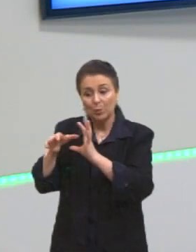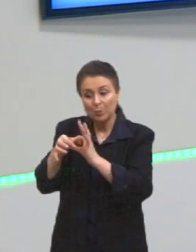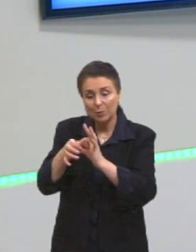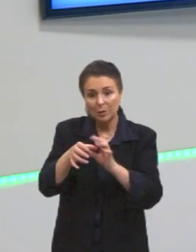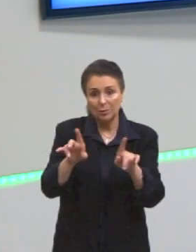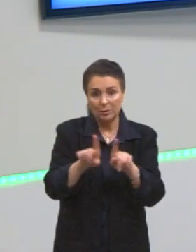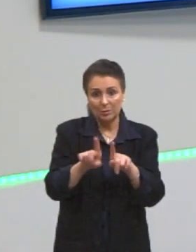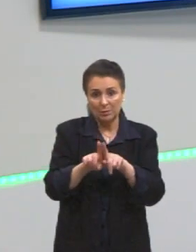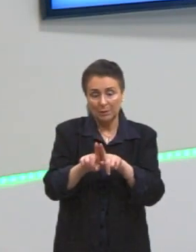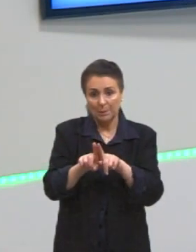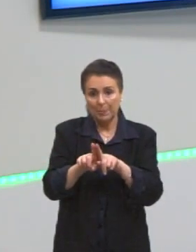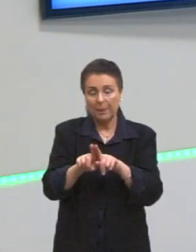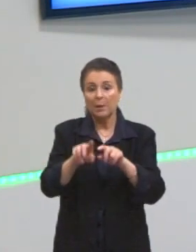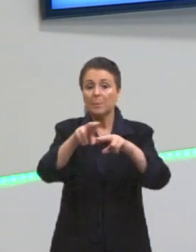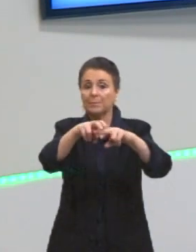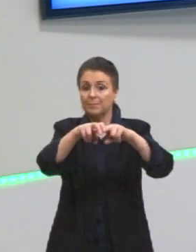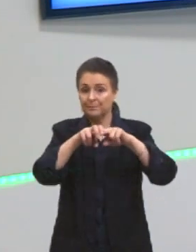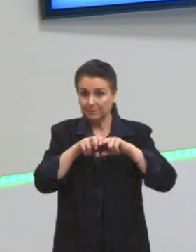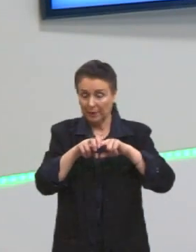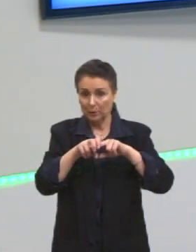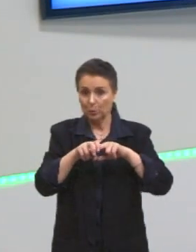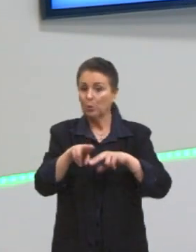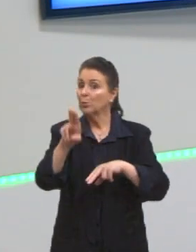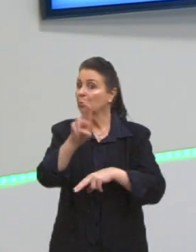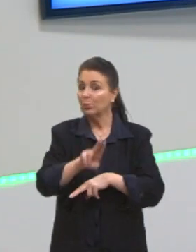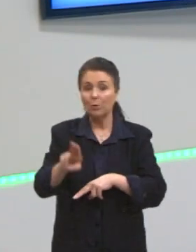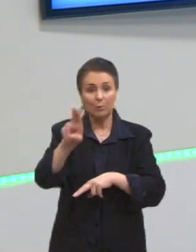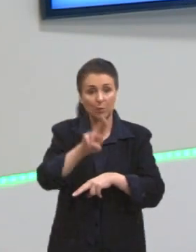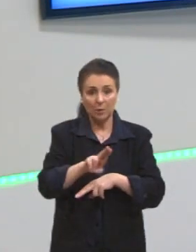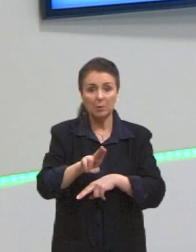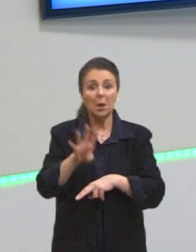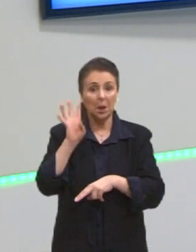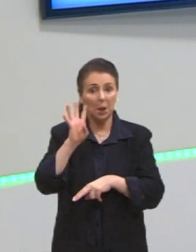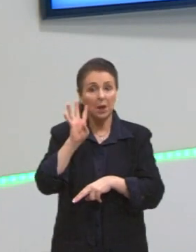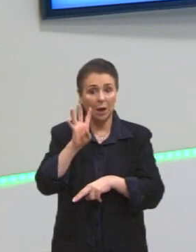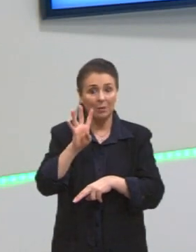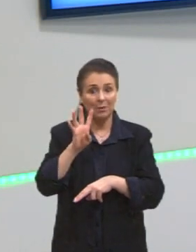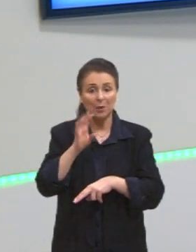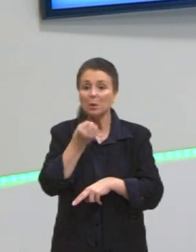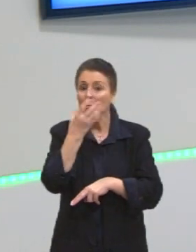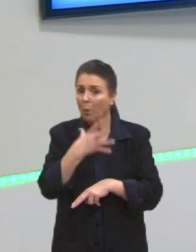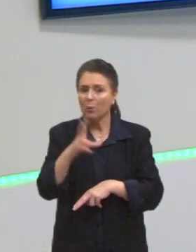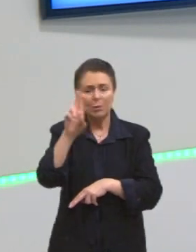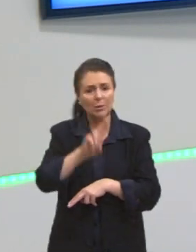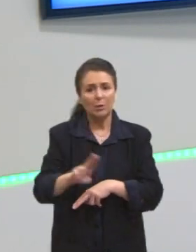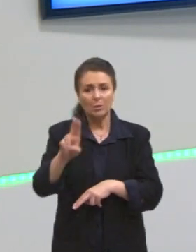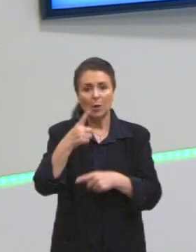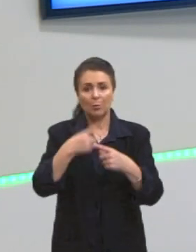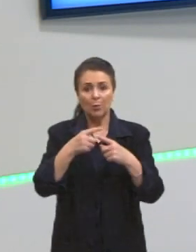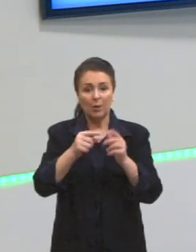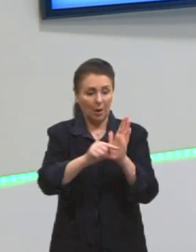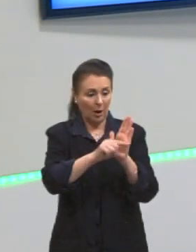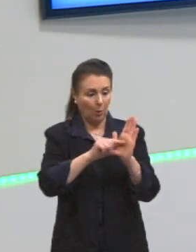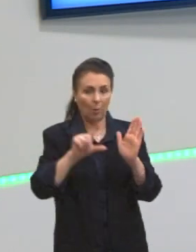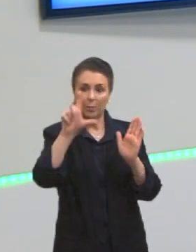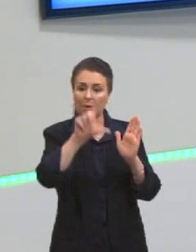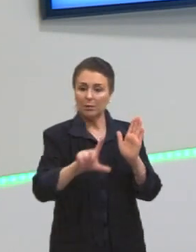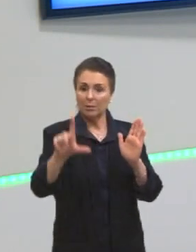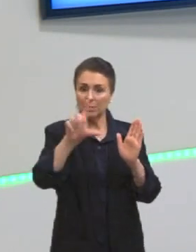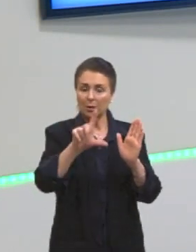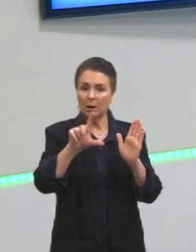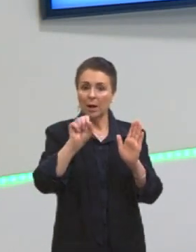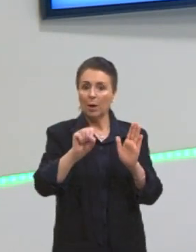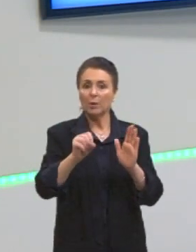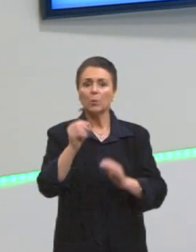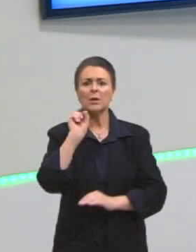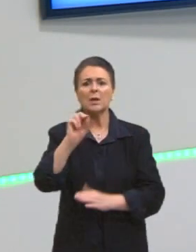usado. Então, por isso que não foi usado, e beleza, ficou ótimo não ser usado. Porque obra literária é o que é Vidas